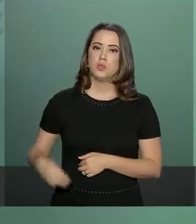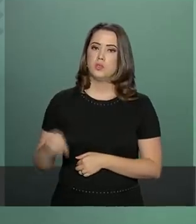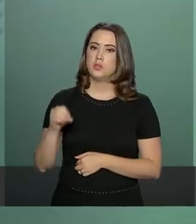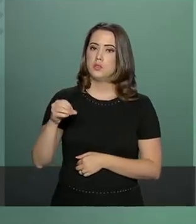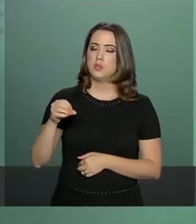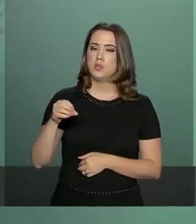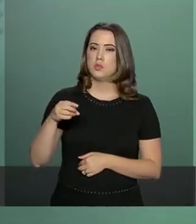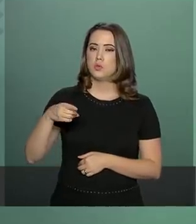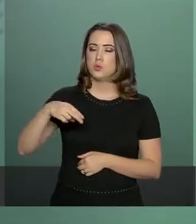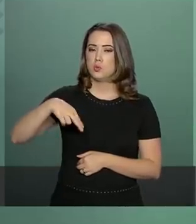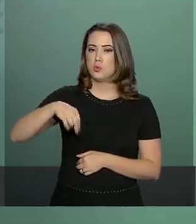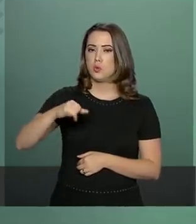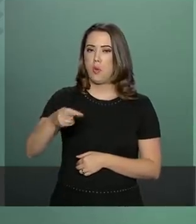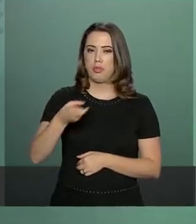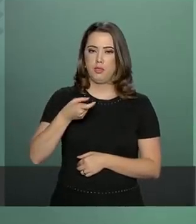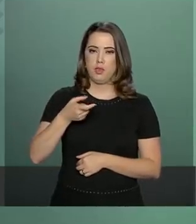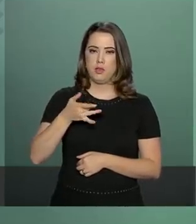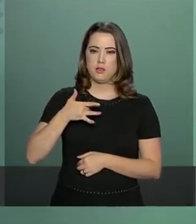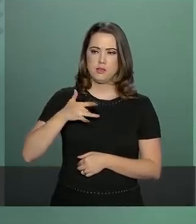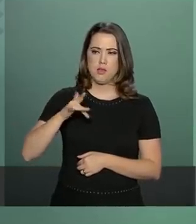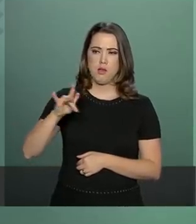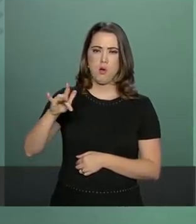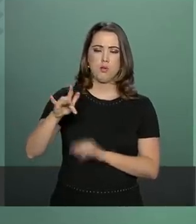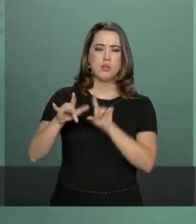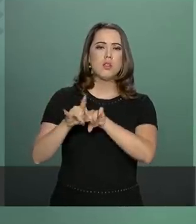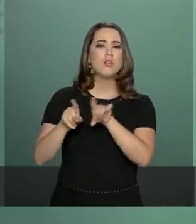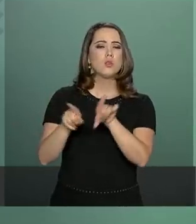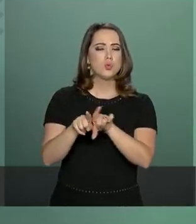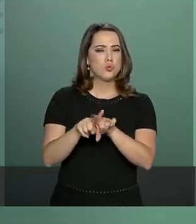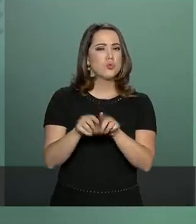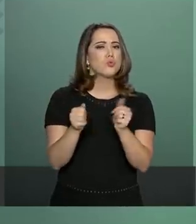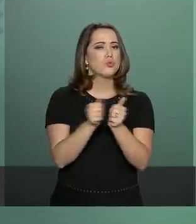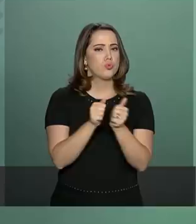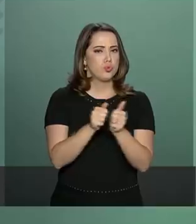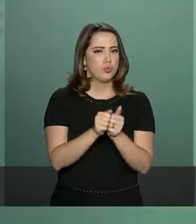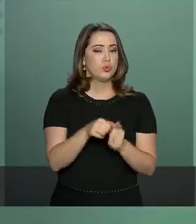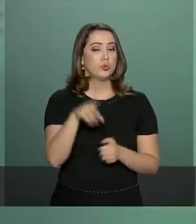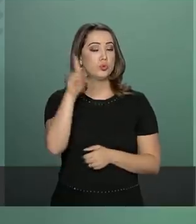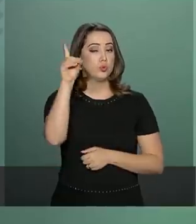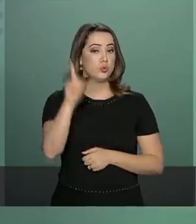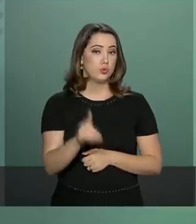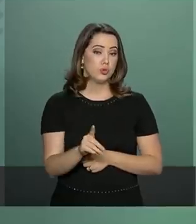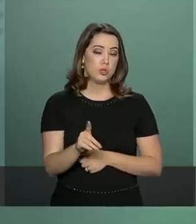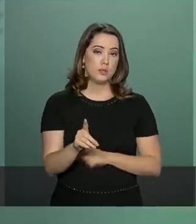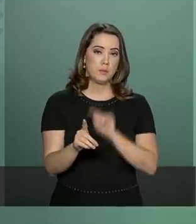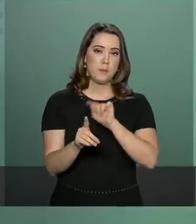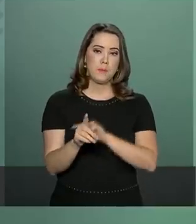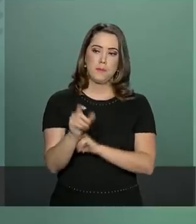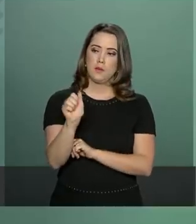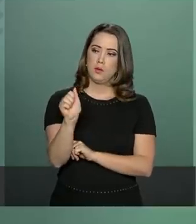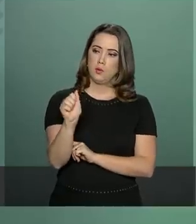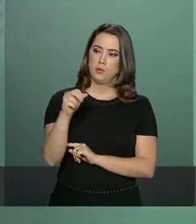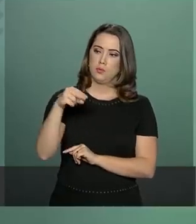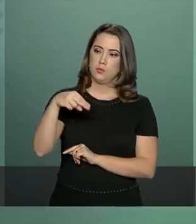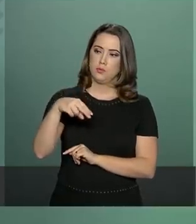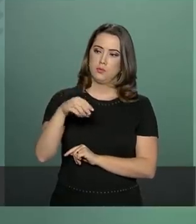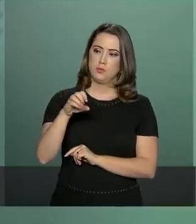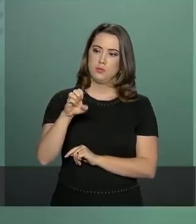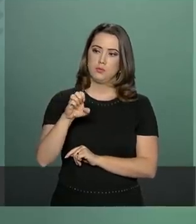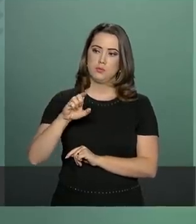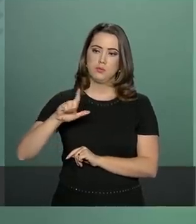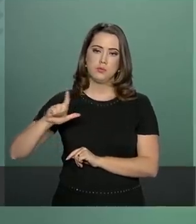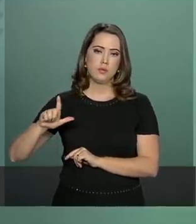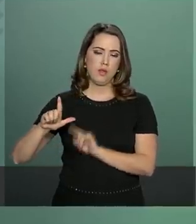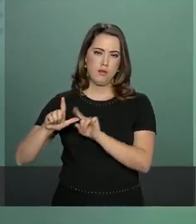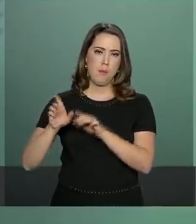o ministro Bento Albuquerque e o diretor-geral da ANEL, o senhor André Pepitoni, participaram de